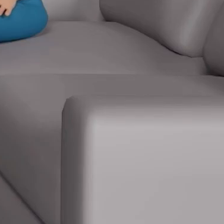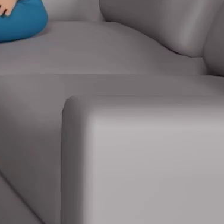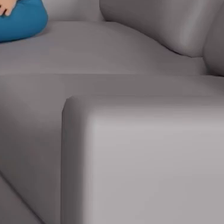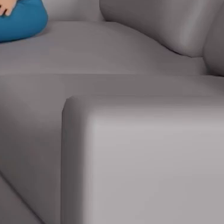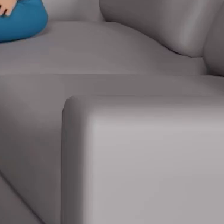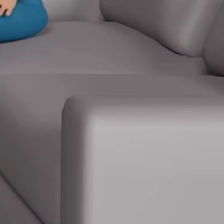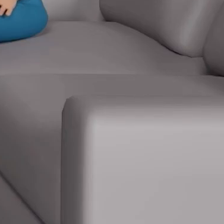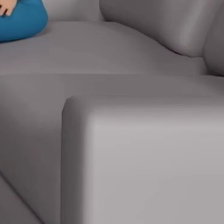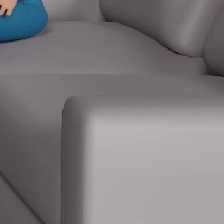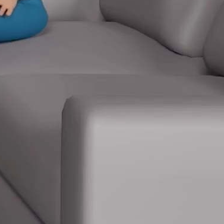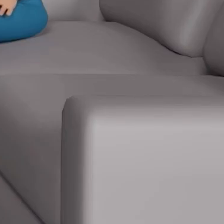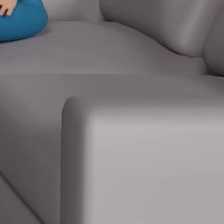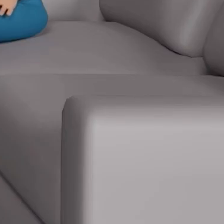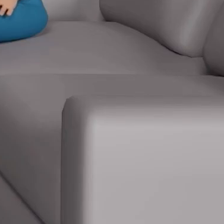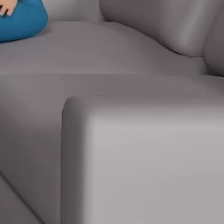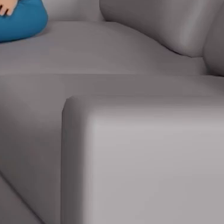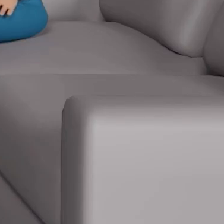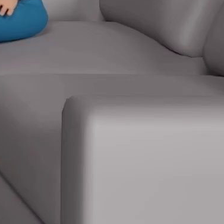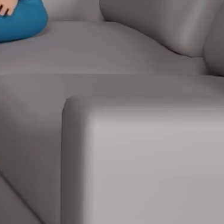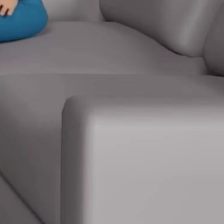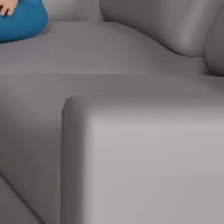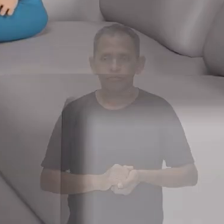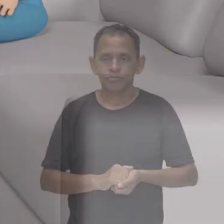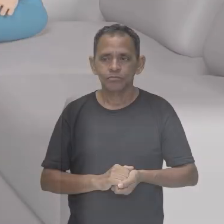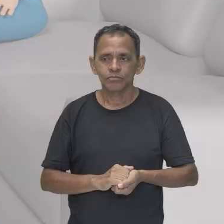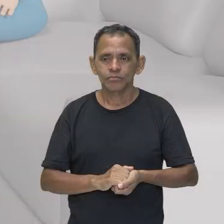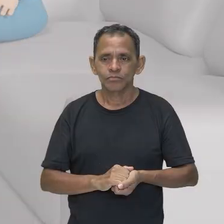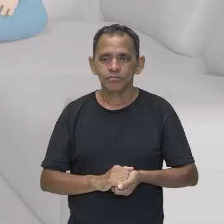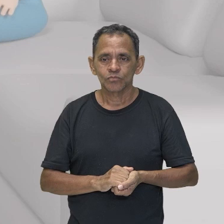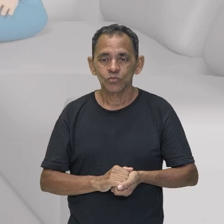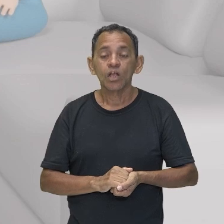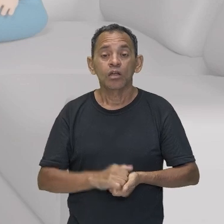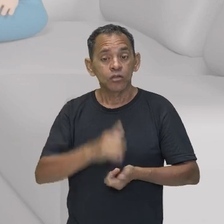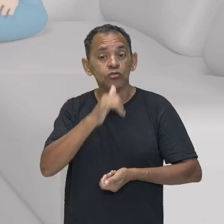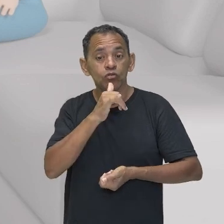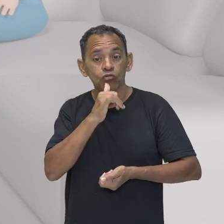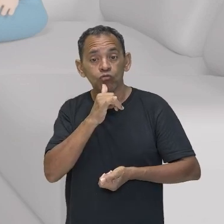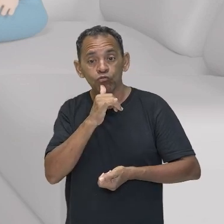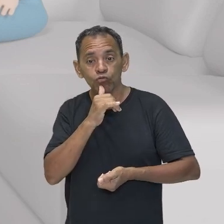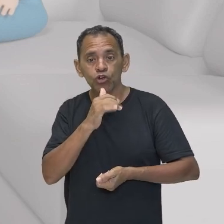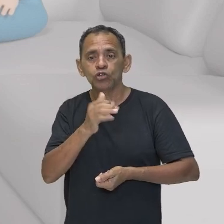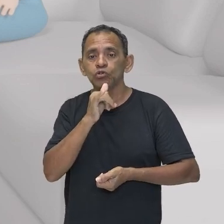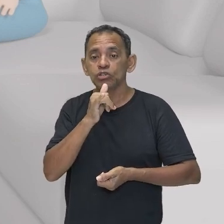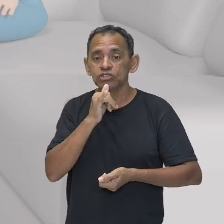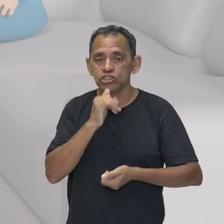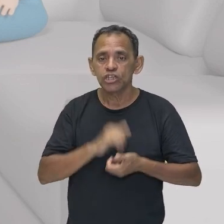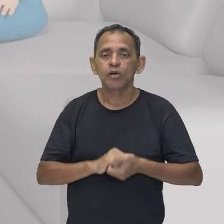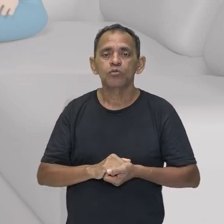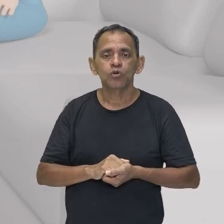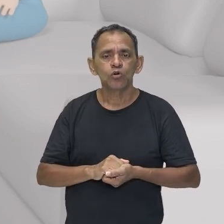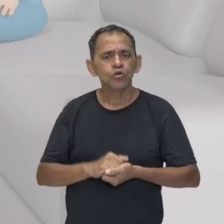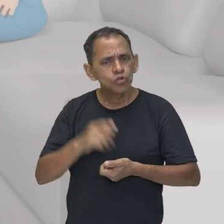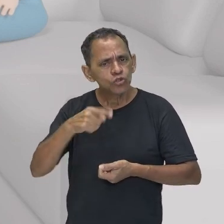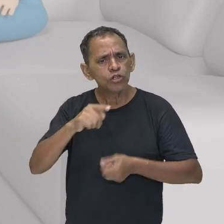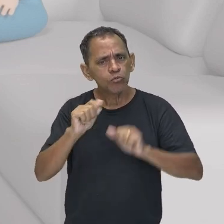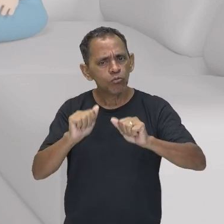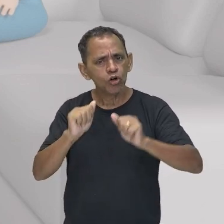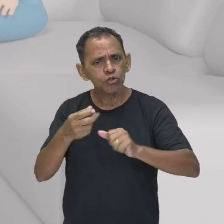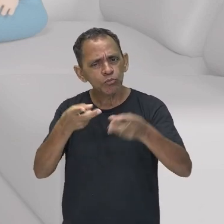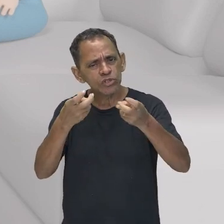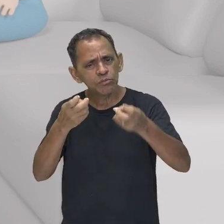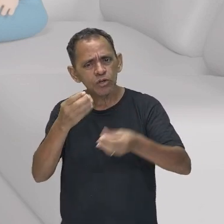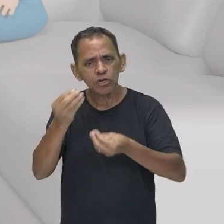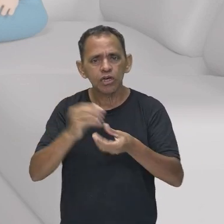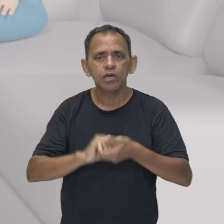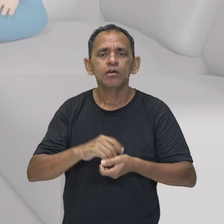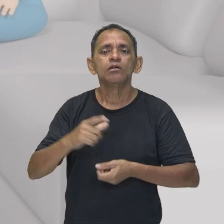Como você pode ver ao longo dos exemplos, a energia não some em um sistema. Ela apenas se transforma em outros tipos de energia. Nem